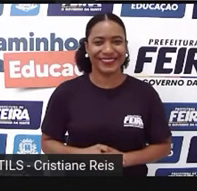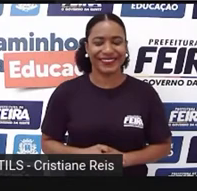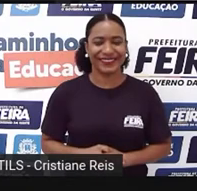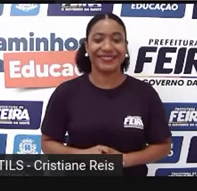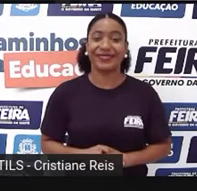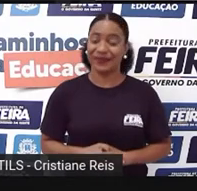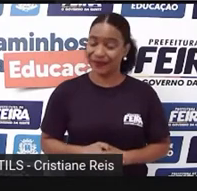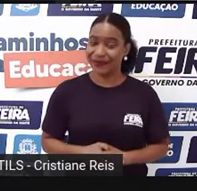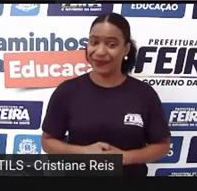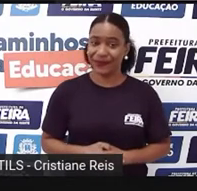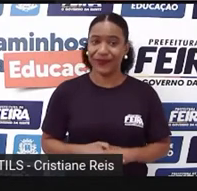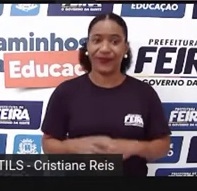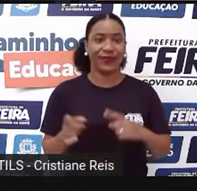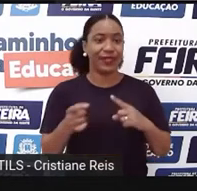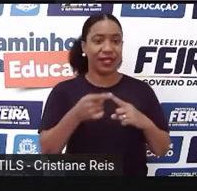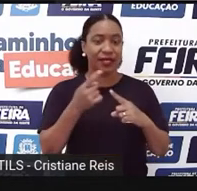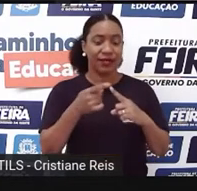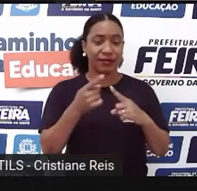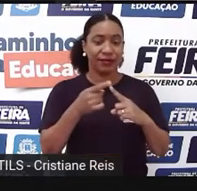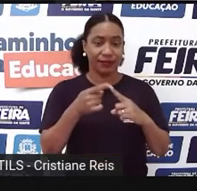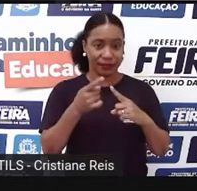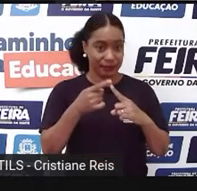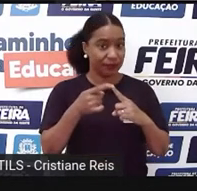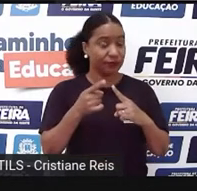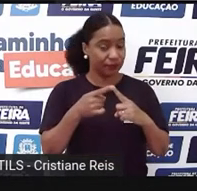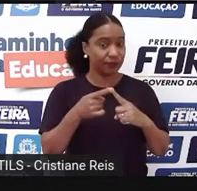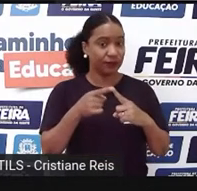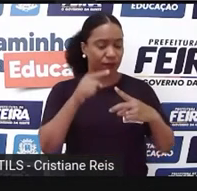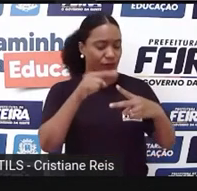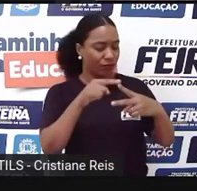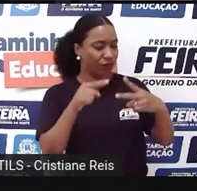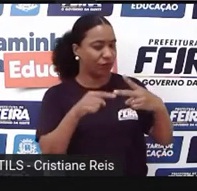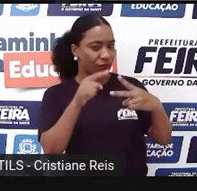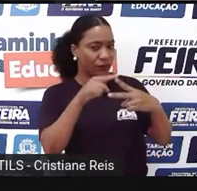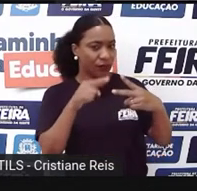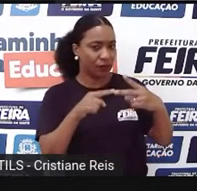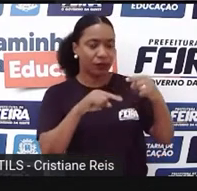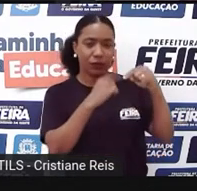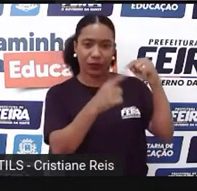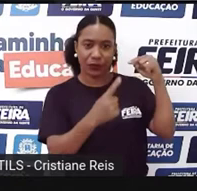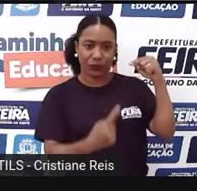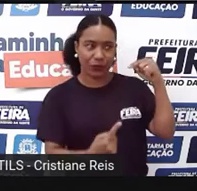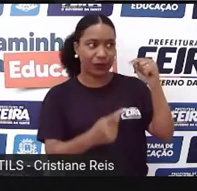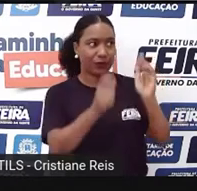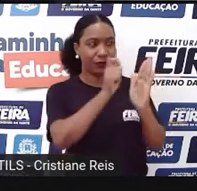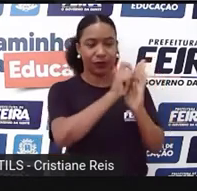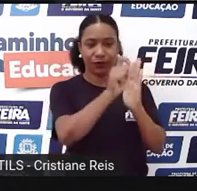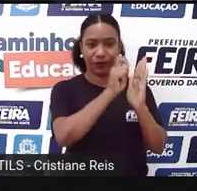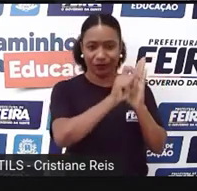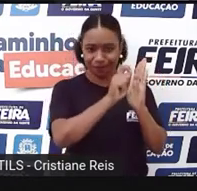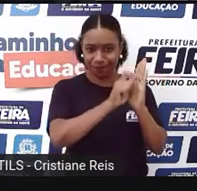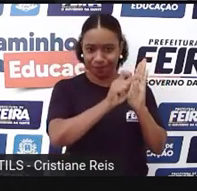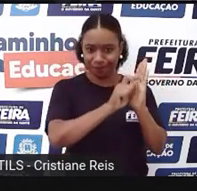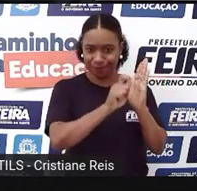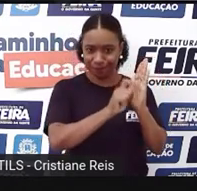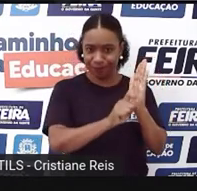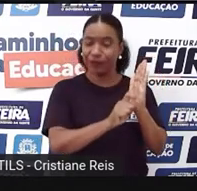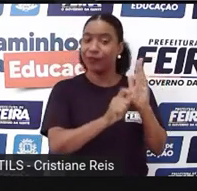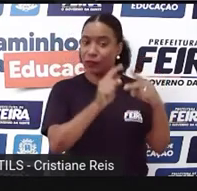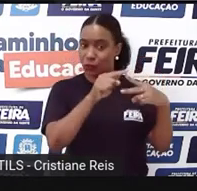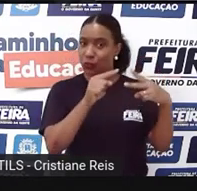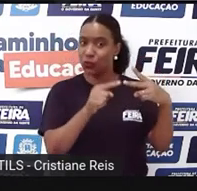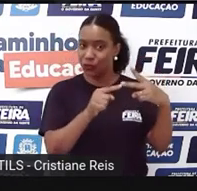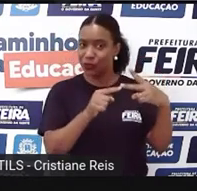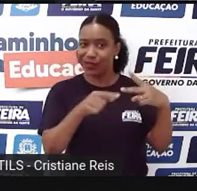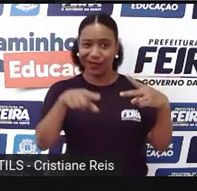Primeiro, escreva aí no seu caderno essas duas perguntas, que você já deve ter registrado na aula anterior, mas hoje